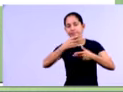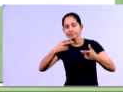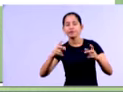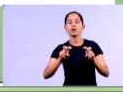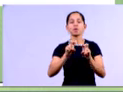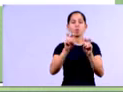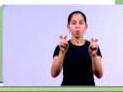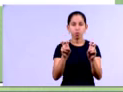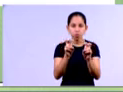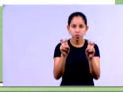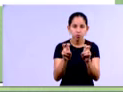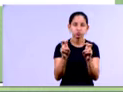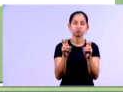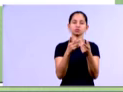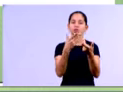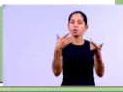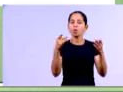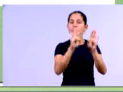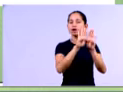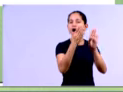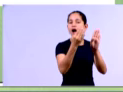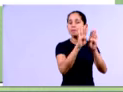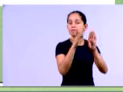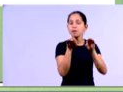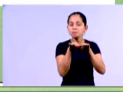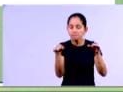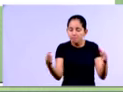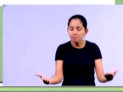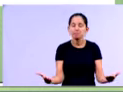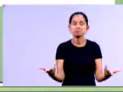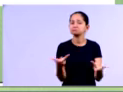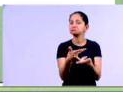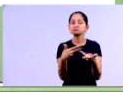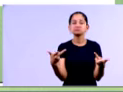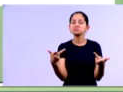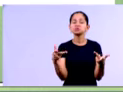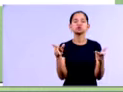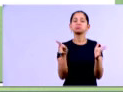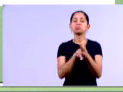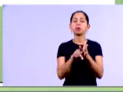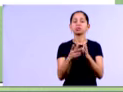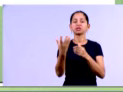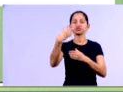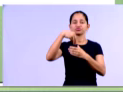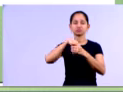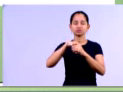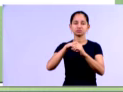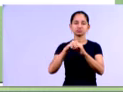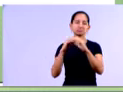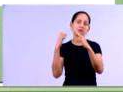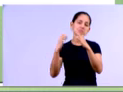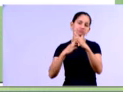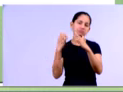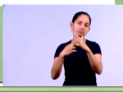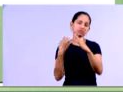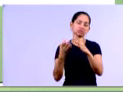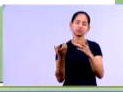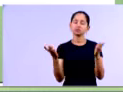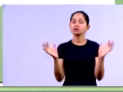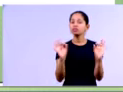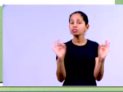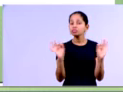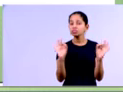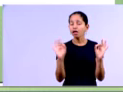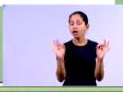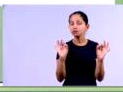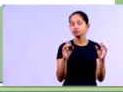computadores, armários, mesas, máquinas, equipamentos, tá? E não tem nada, né, não realizava a longo prazo e nada